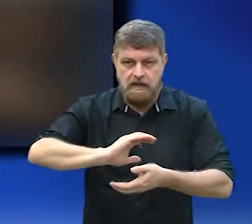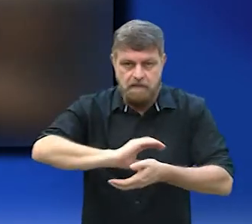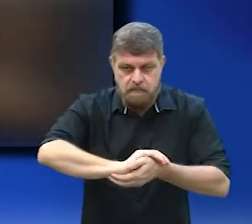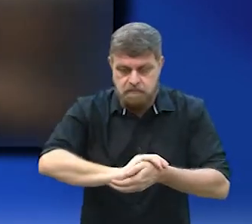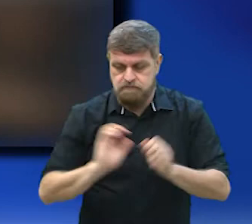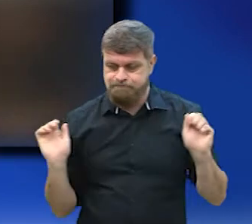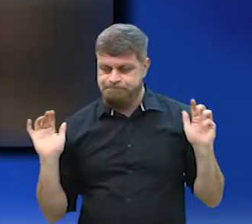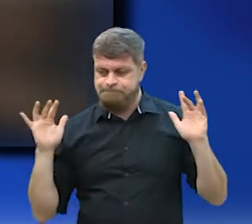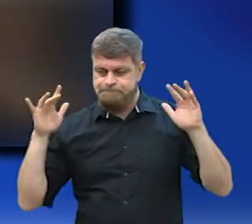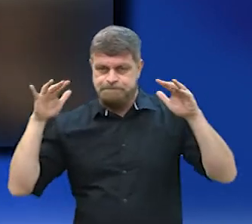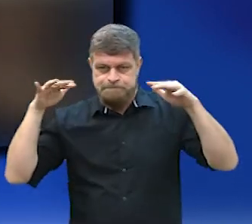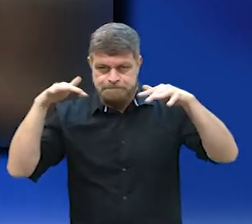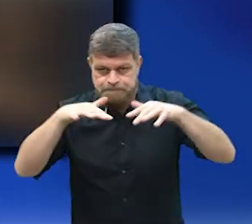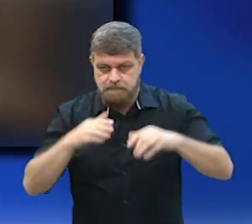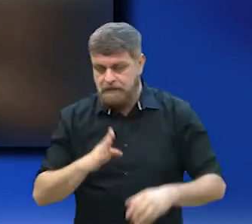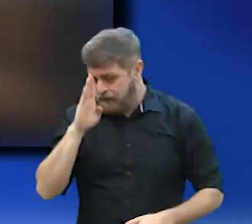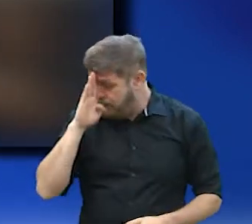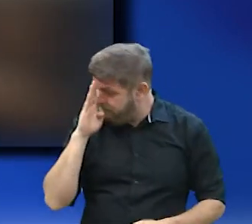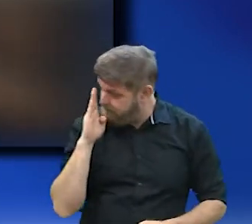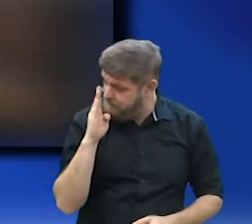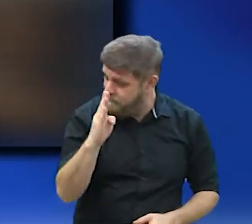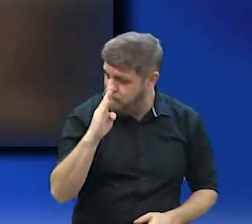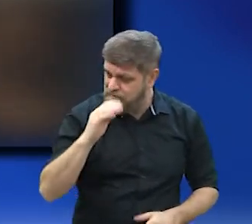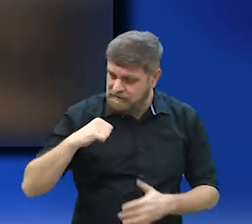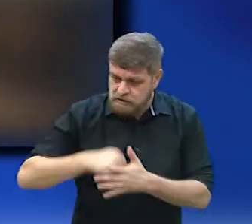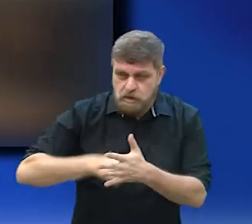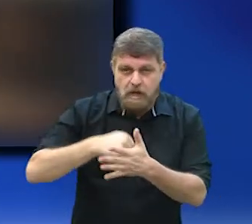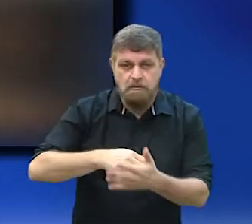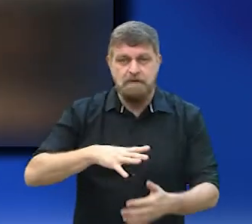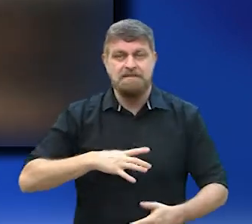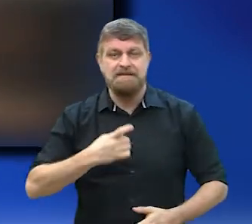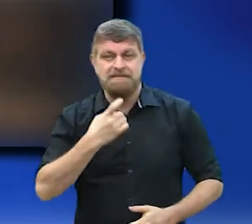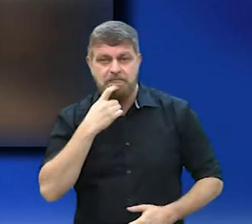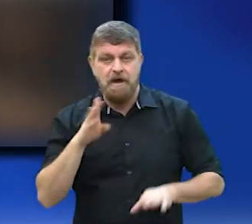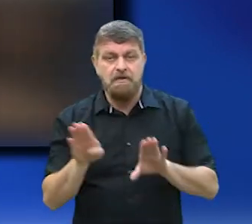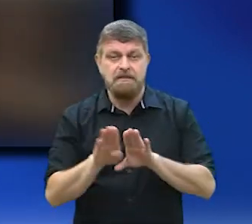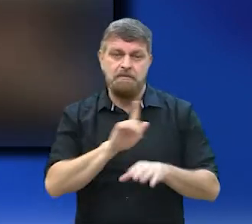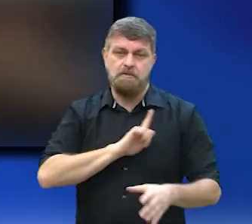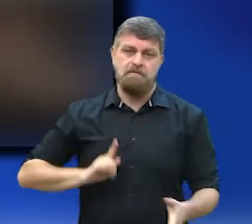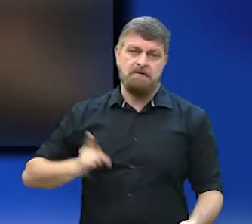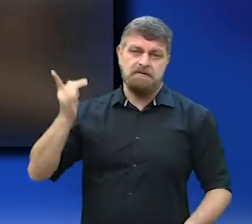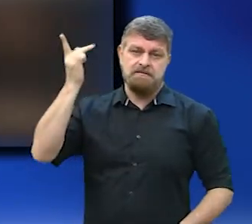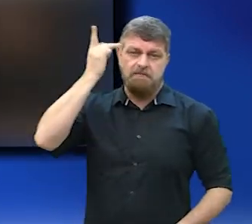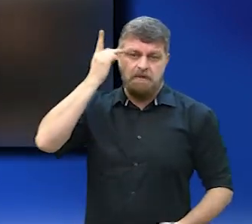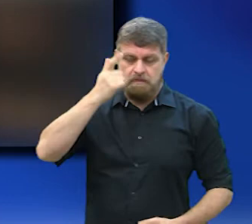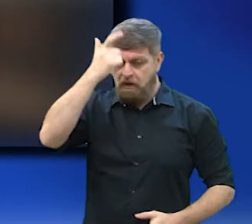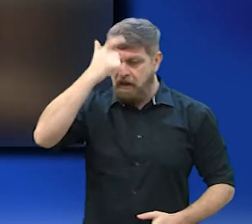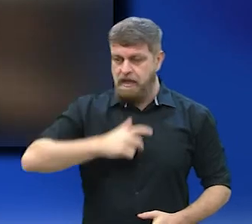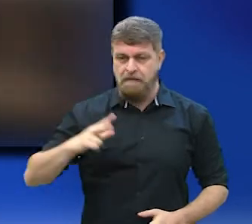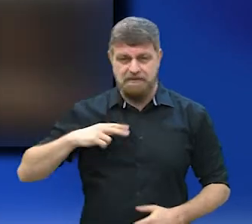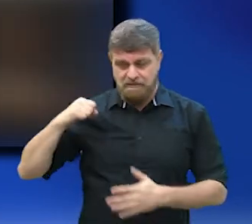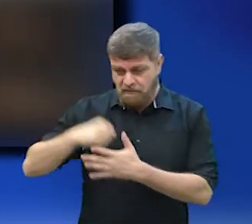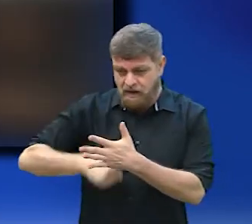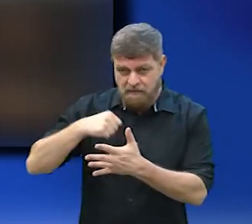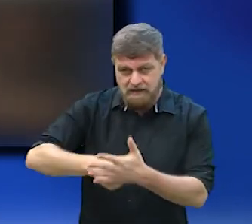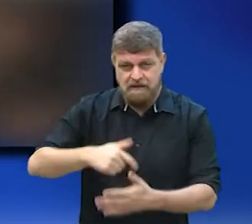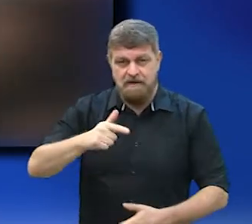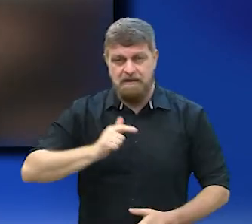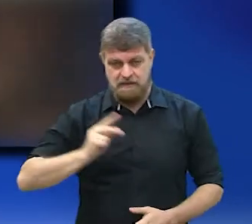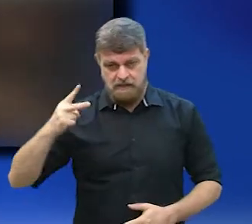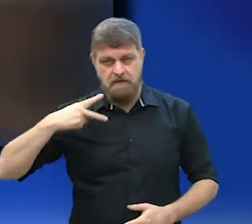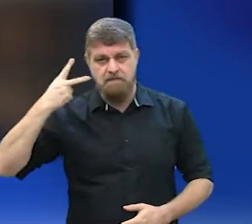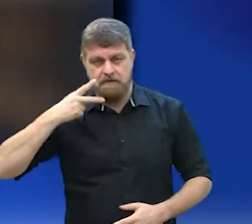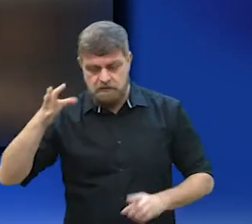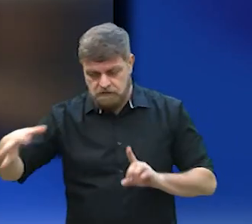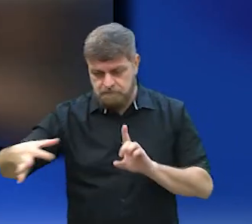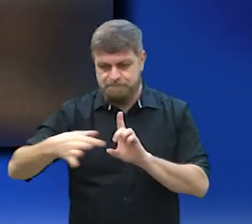atendimento aos cidadãos deve ser uma prioridade do município e também do Estado. Uma é uma briga minha e hoje